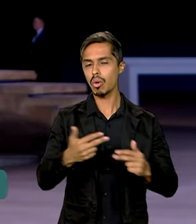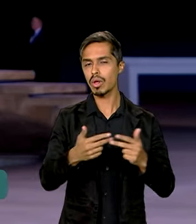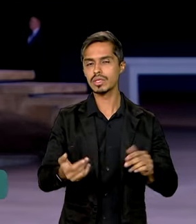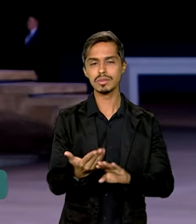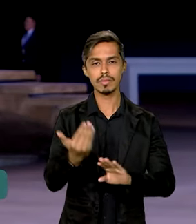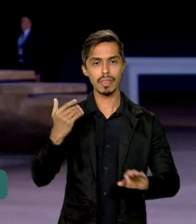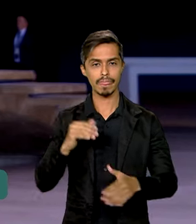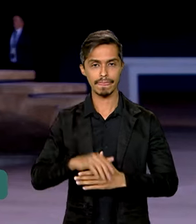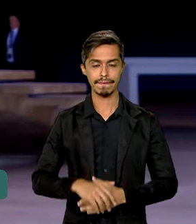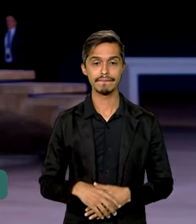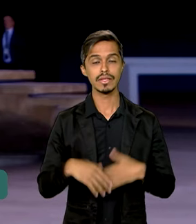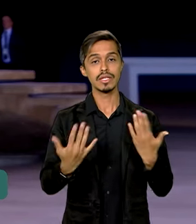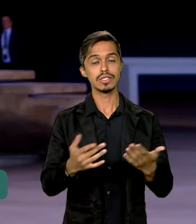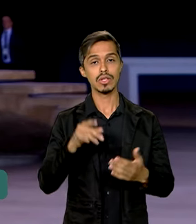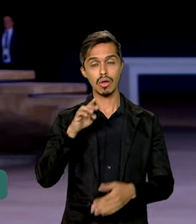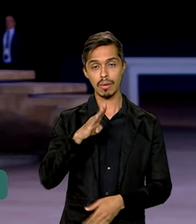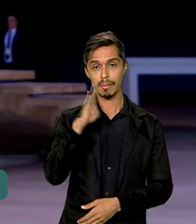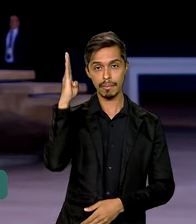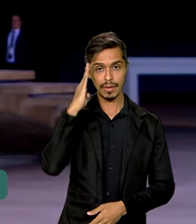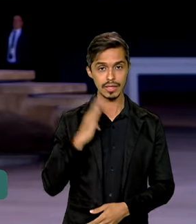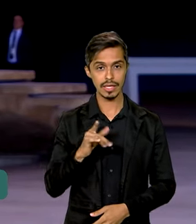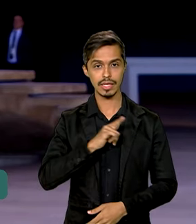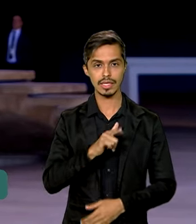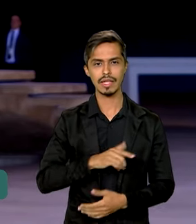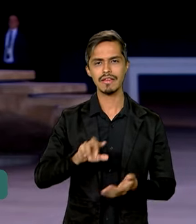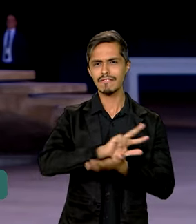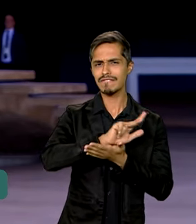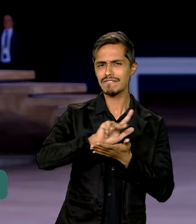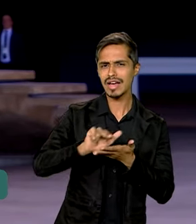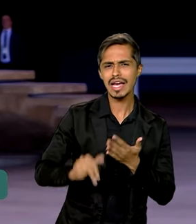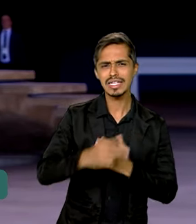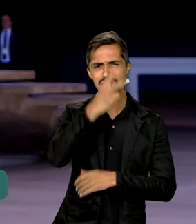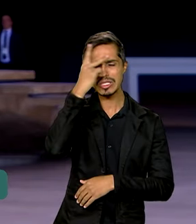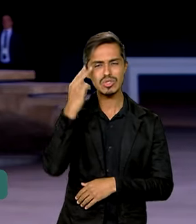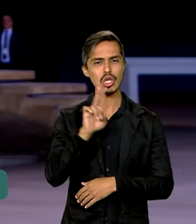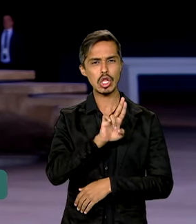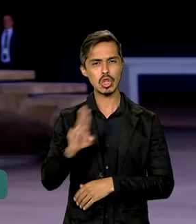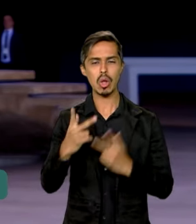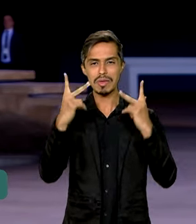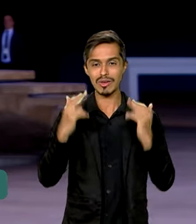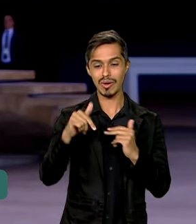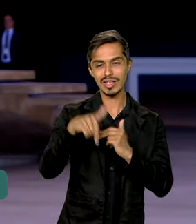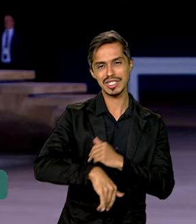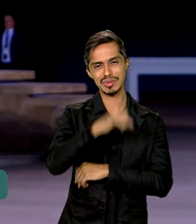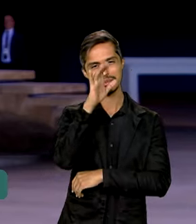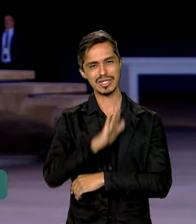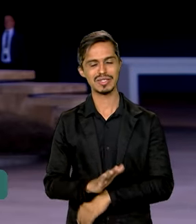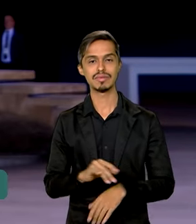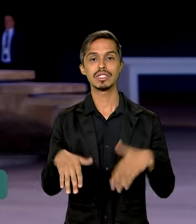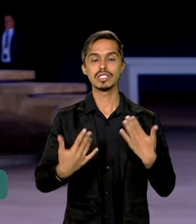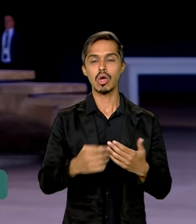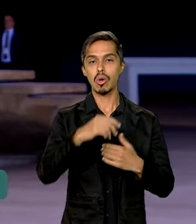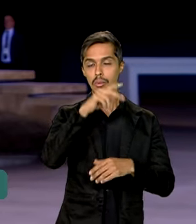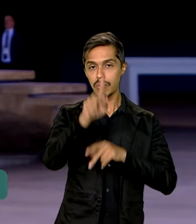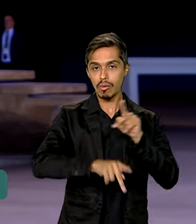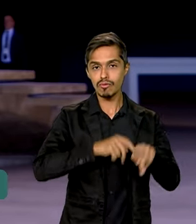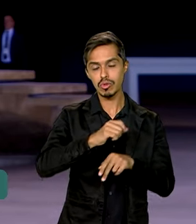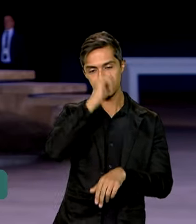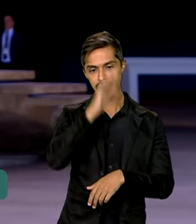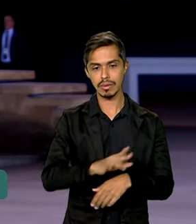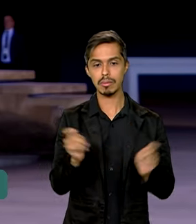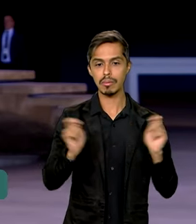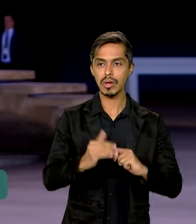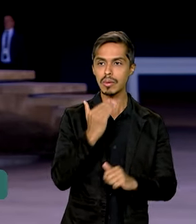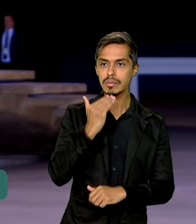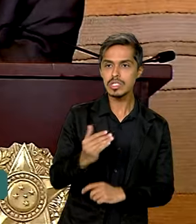brasileiro. Tanto que o Benin é cheio de Silvas, de Sousas, de Carvalhos e agora os brasileiros também vão poder pedir cidadania